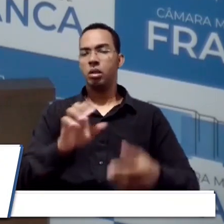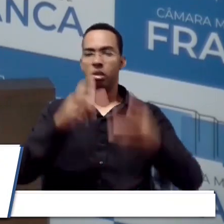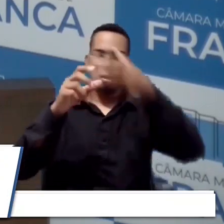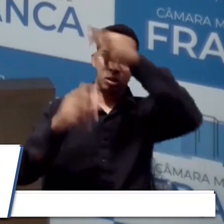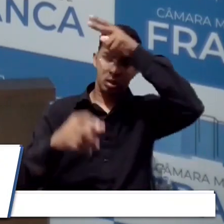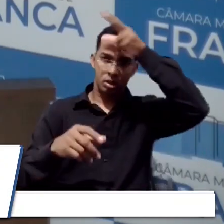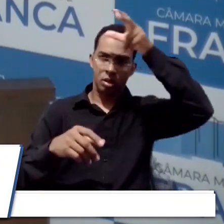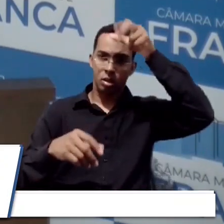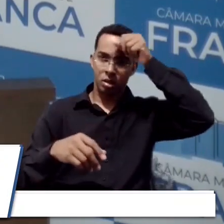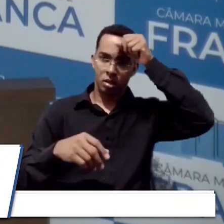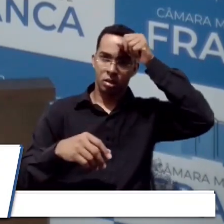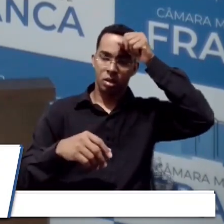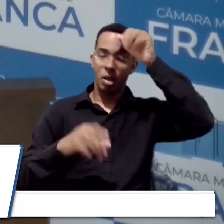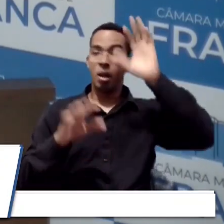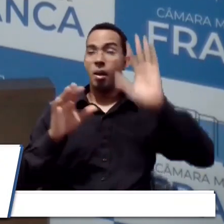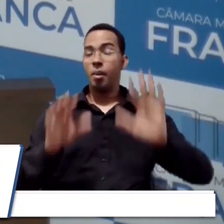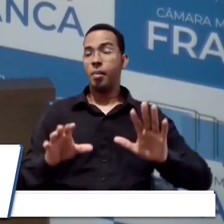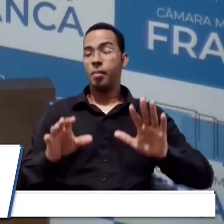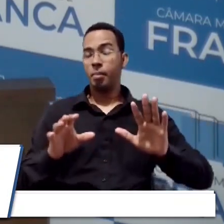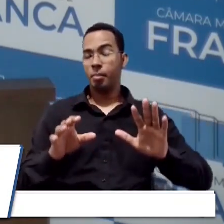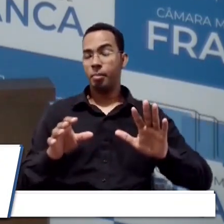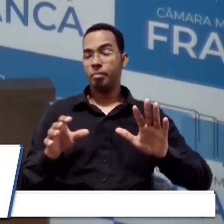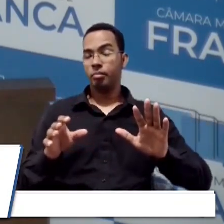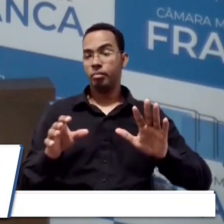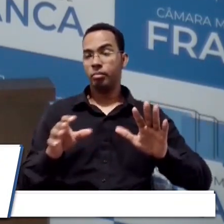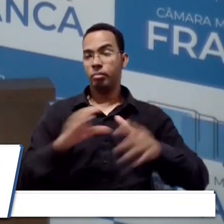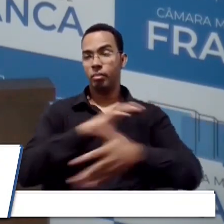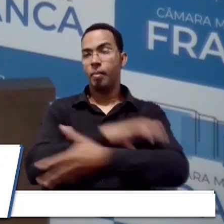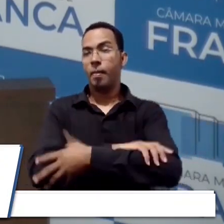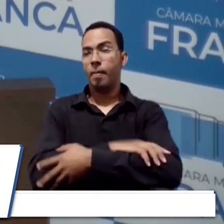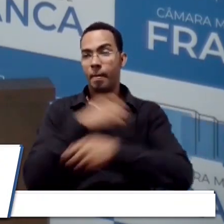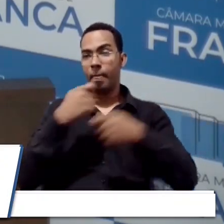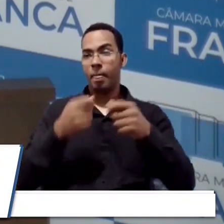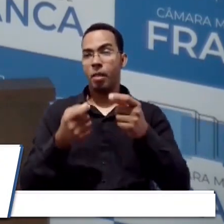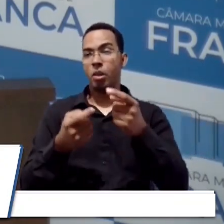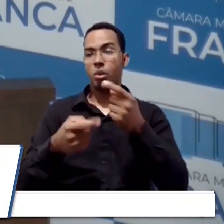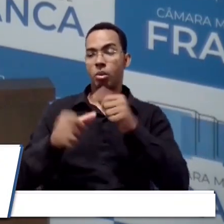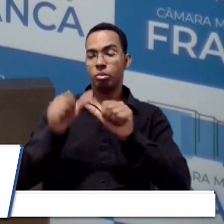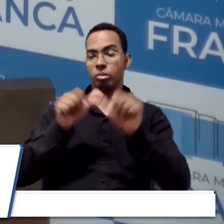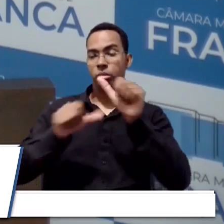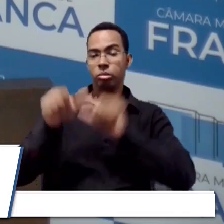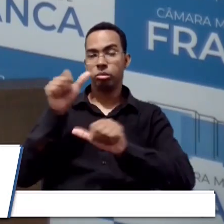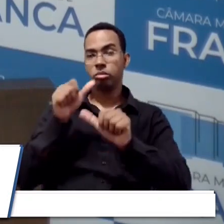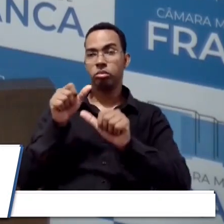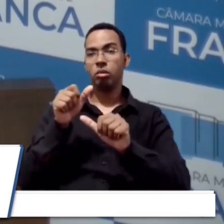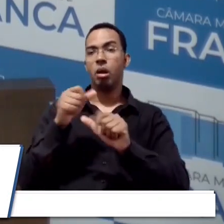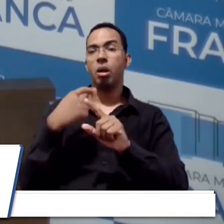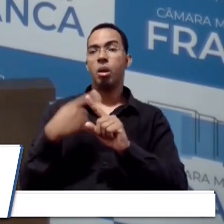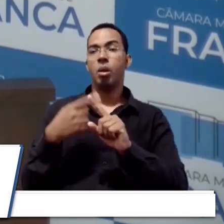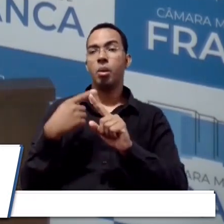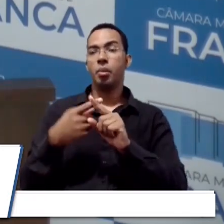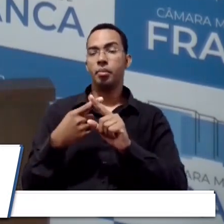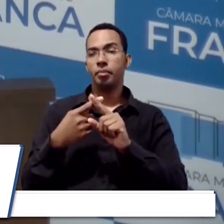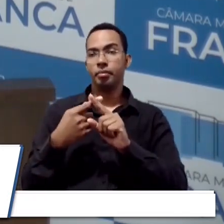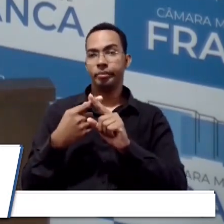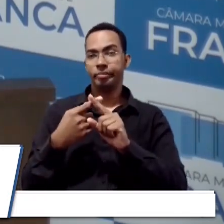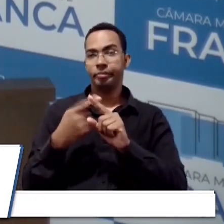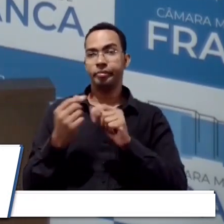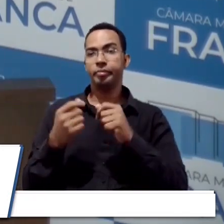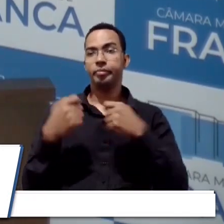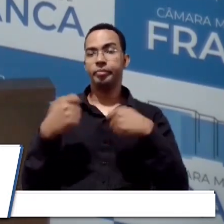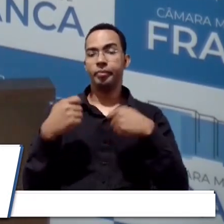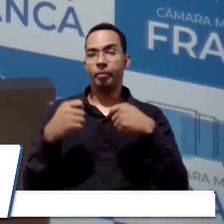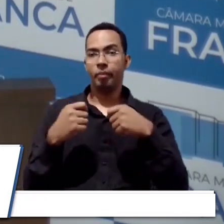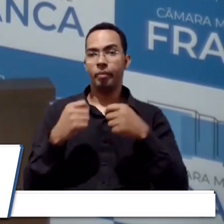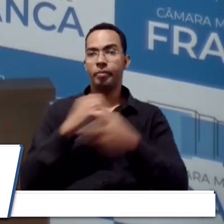Franca, mas esse convênio precisa ser reformulado porque precisa de uma